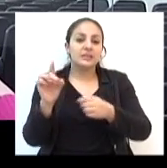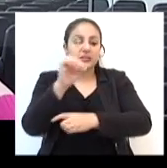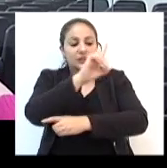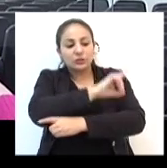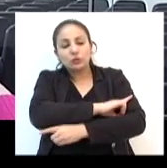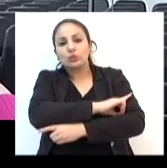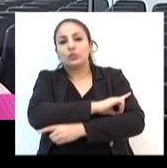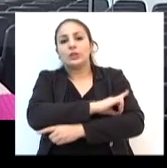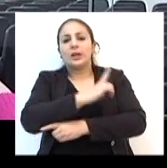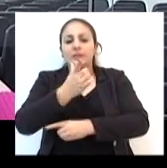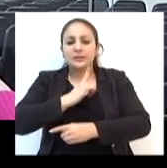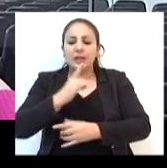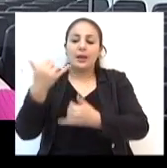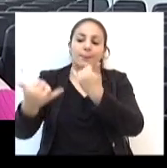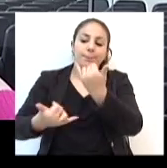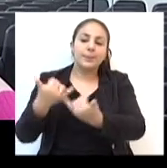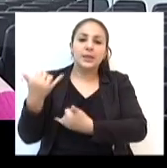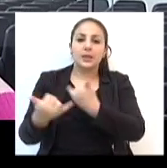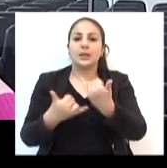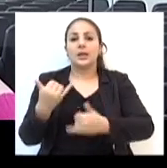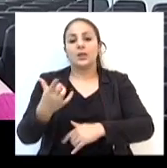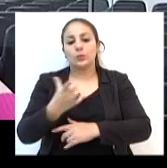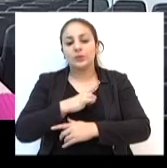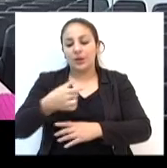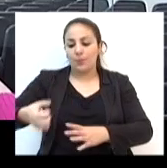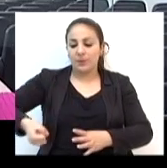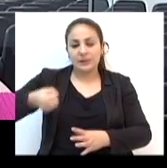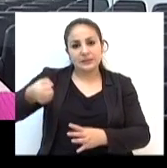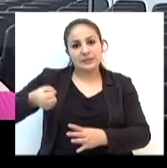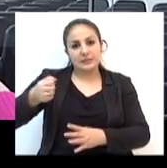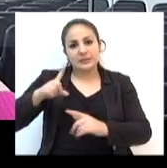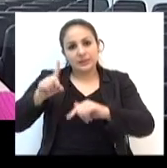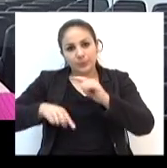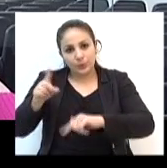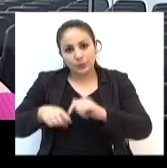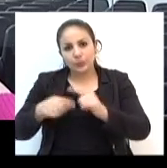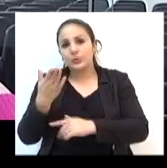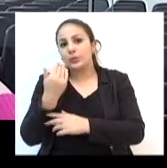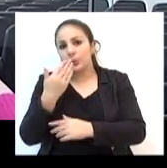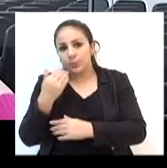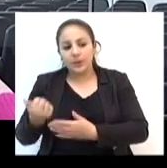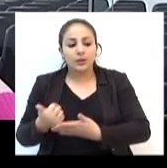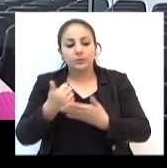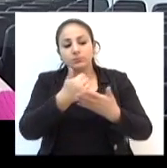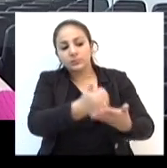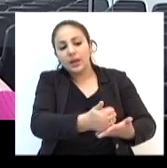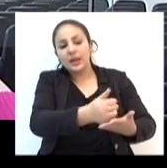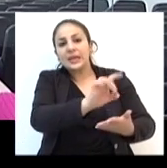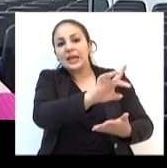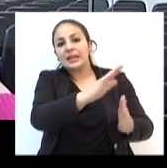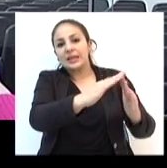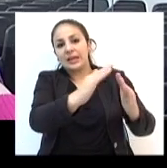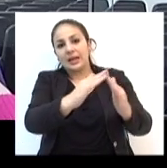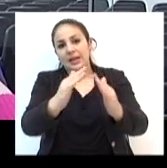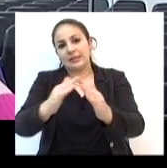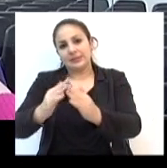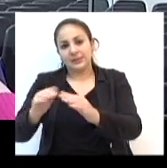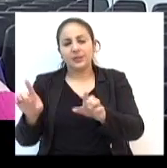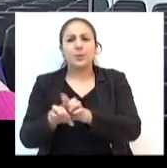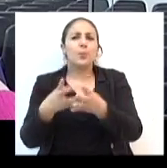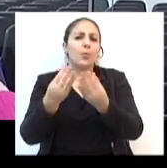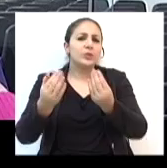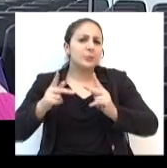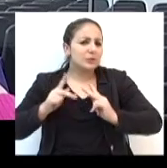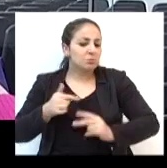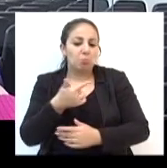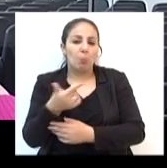se tenha brinquedos infláveis, recebam uma cesta básica, que recebam brinquedos que muitas não iam ter nesse dia. Então, de